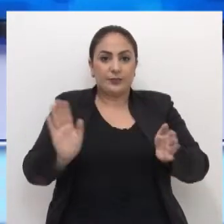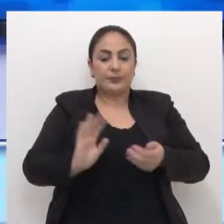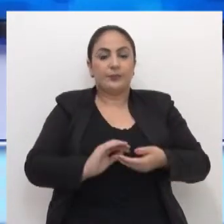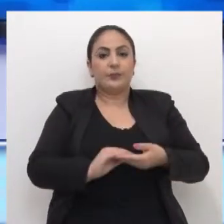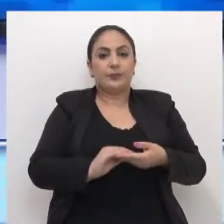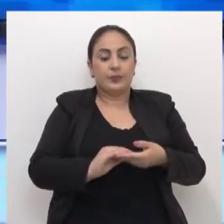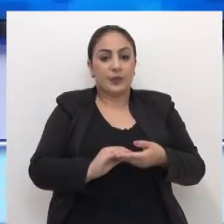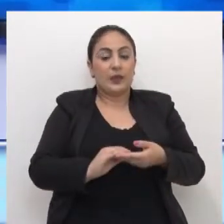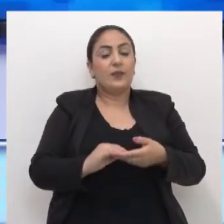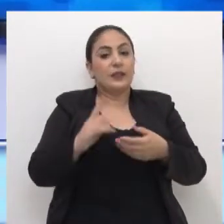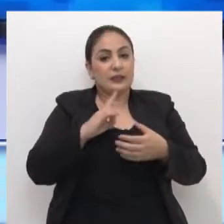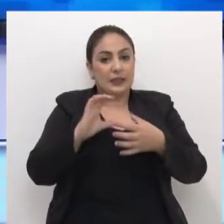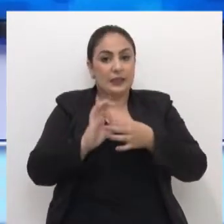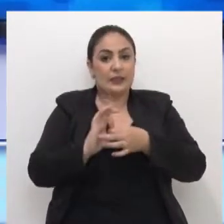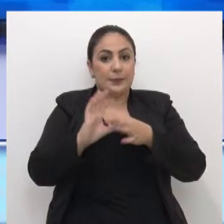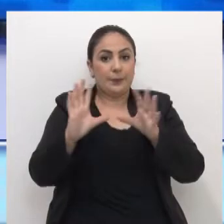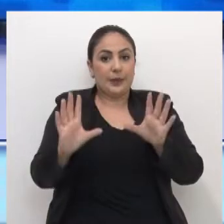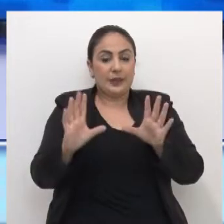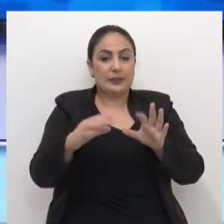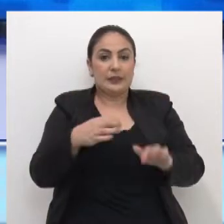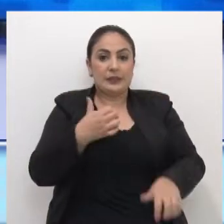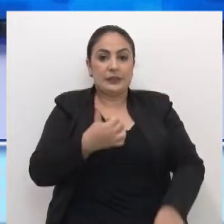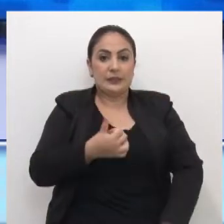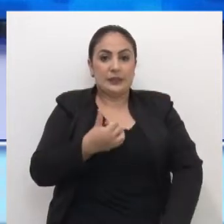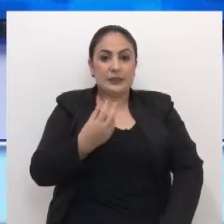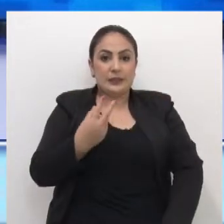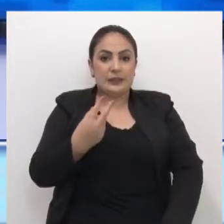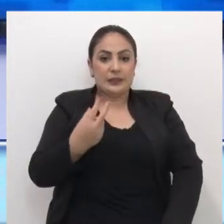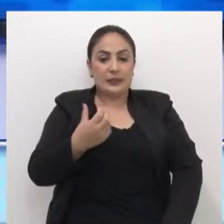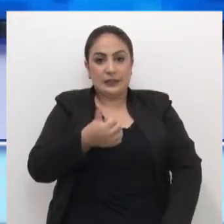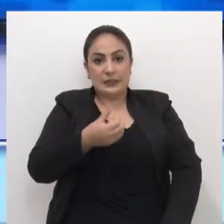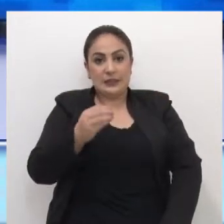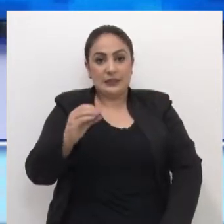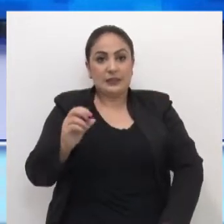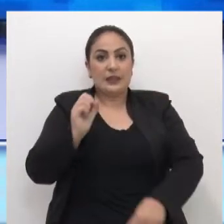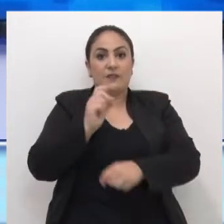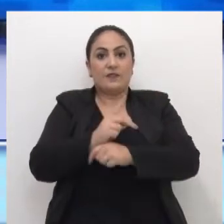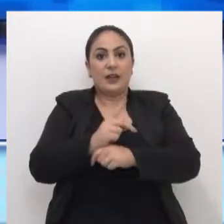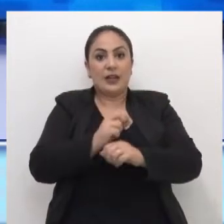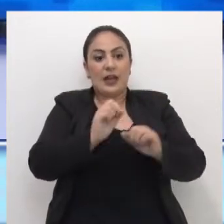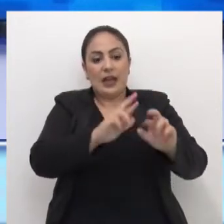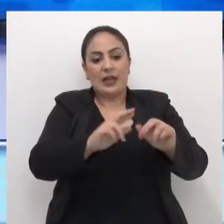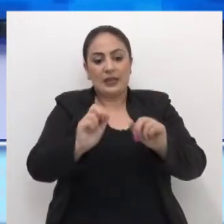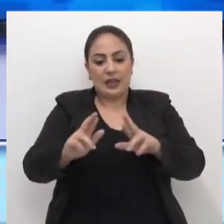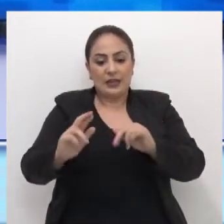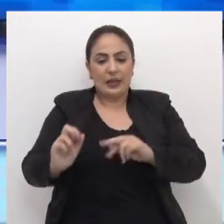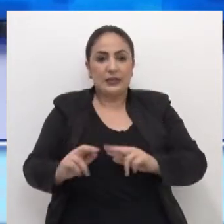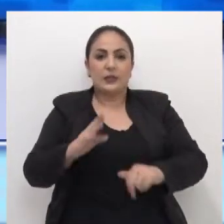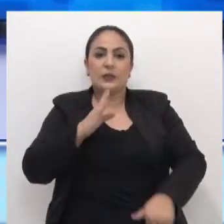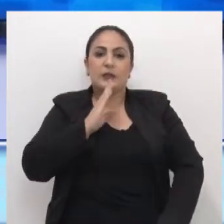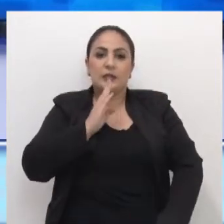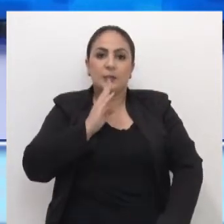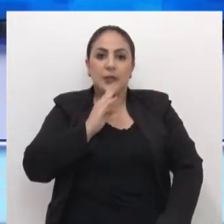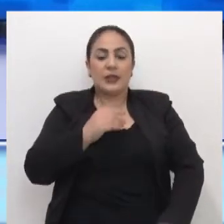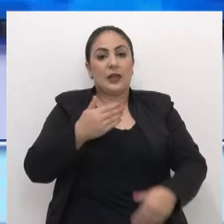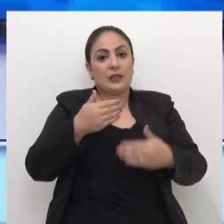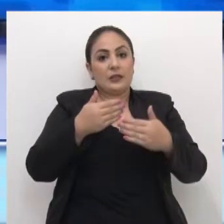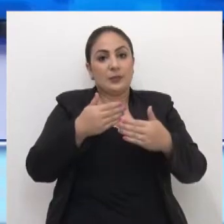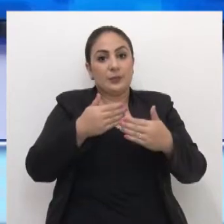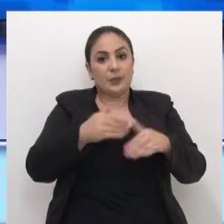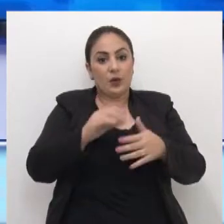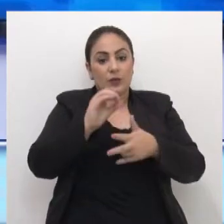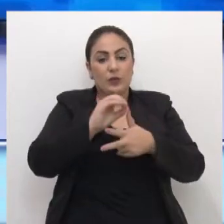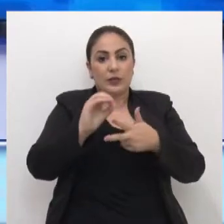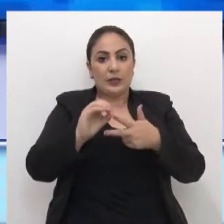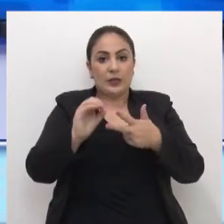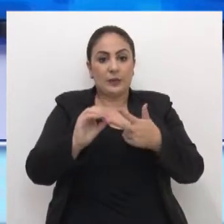vídeo. Serão disponibilizadas 600 vagas por área de conhecimento. As provas do Enem estão marcadas